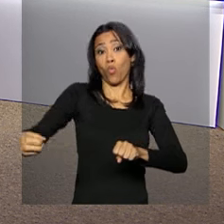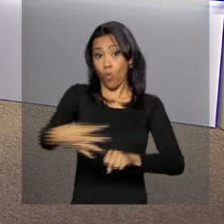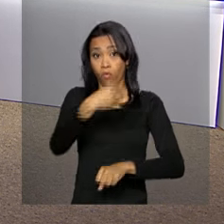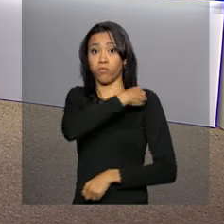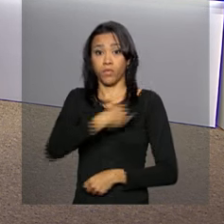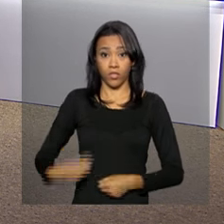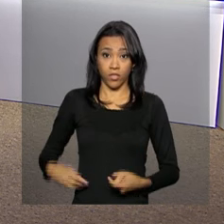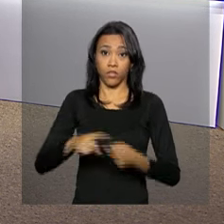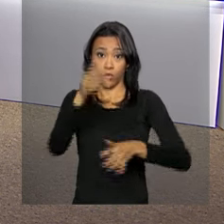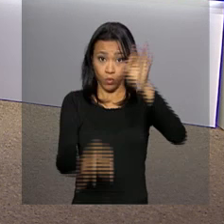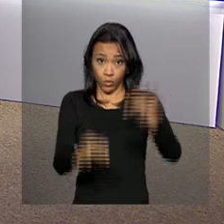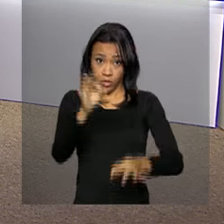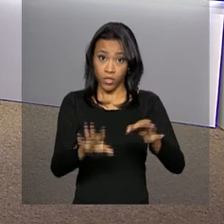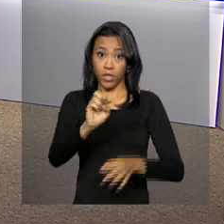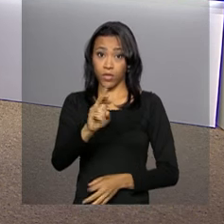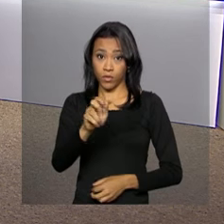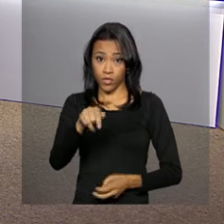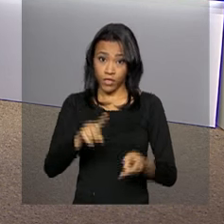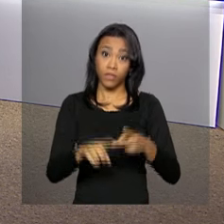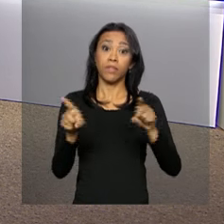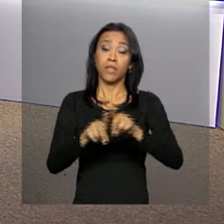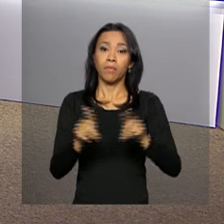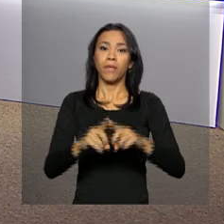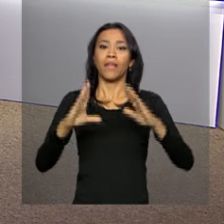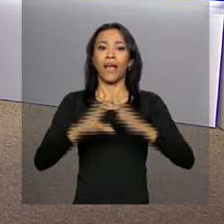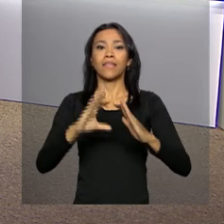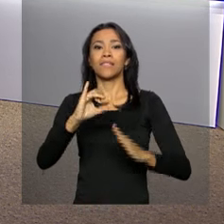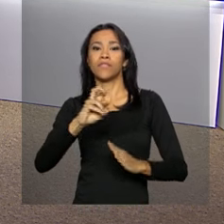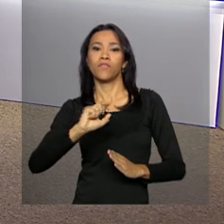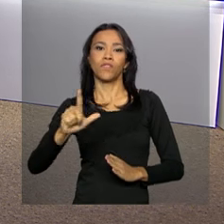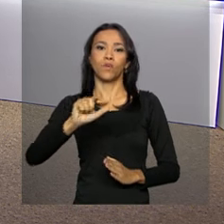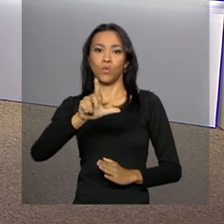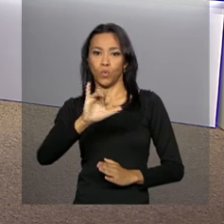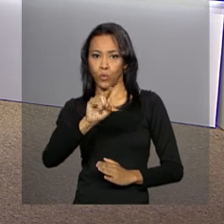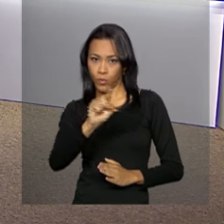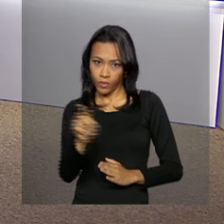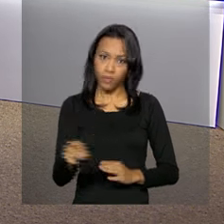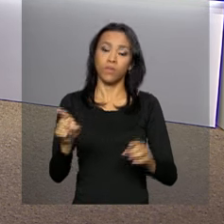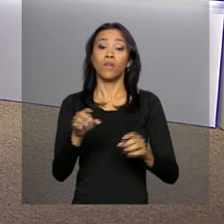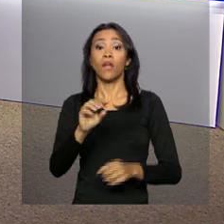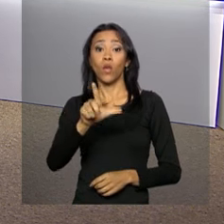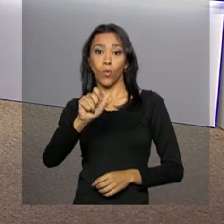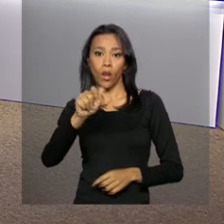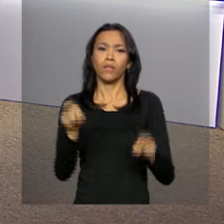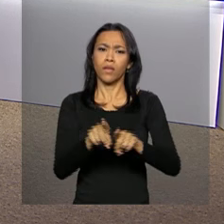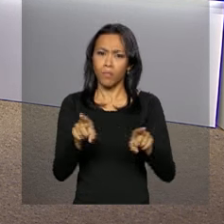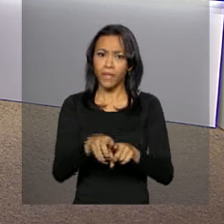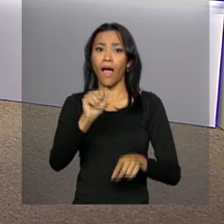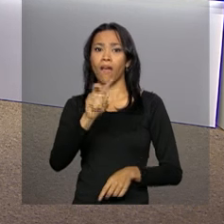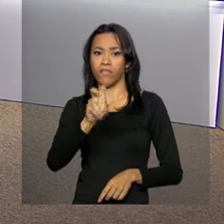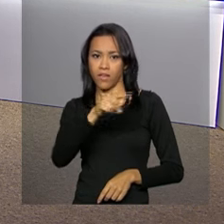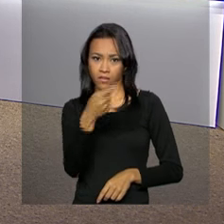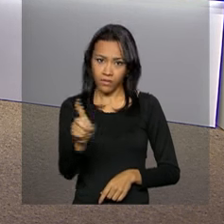Justiça, Eugênio José Guilherme de Aragão, da Casa Civil, Luiz Inácio Lula da Silva, da Secretaria de Aviação Civil, Mauro Lopes e do